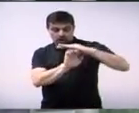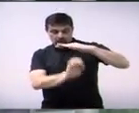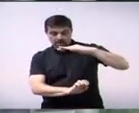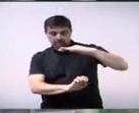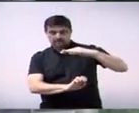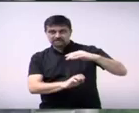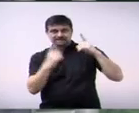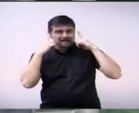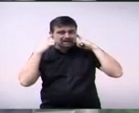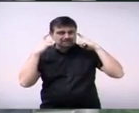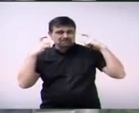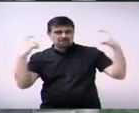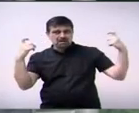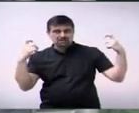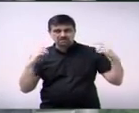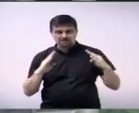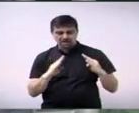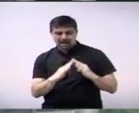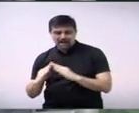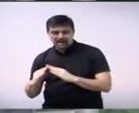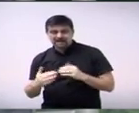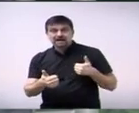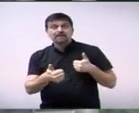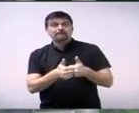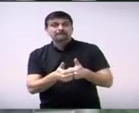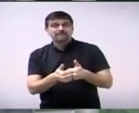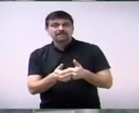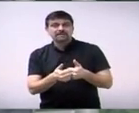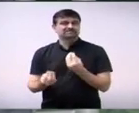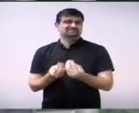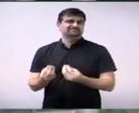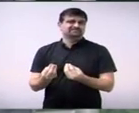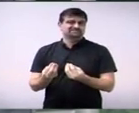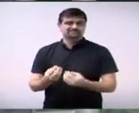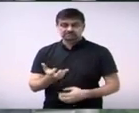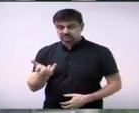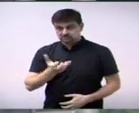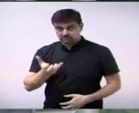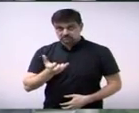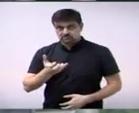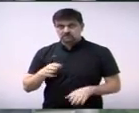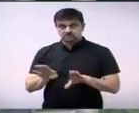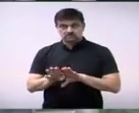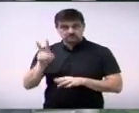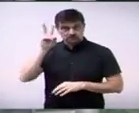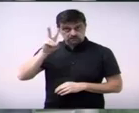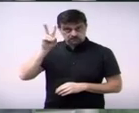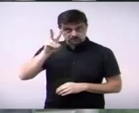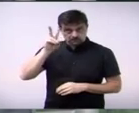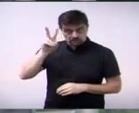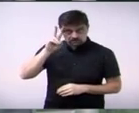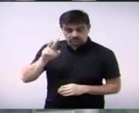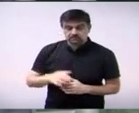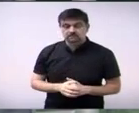atividades e quero aqui fazer uma menção aqui a